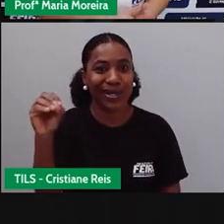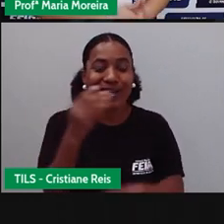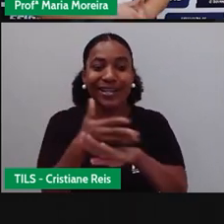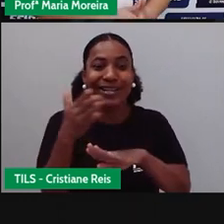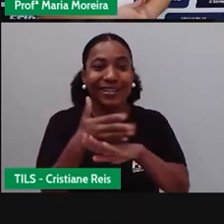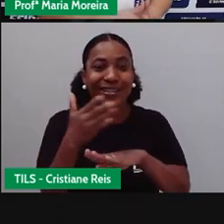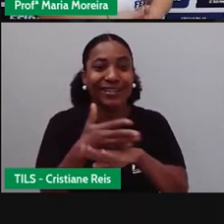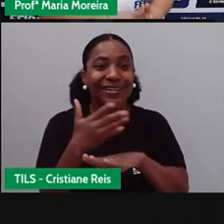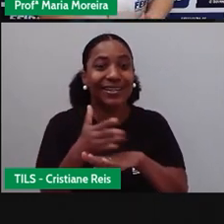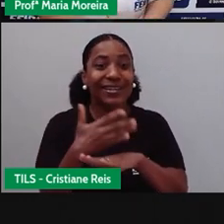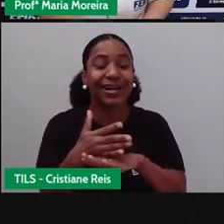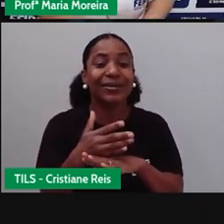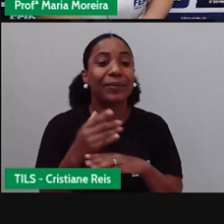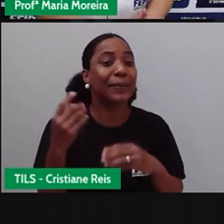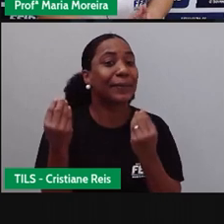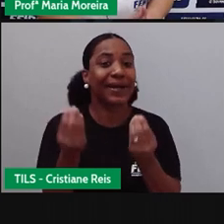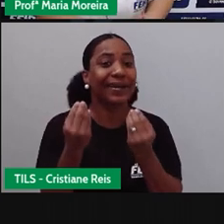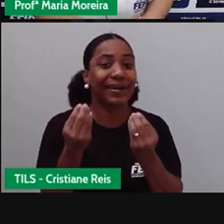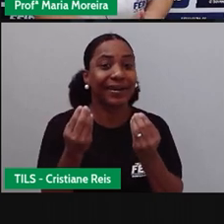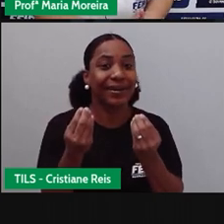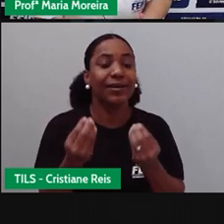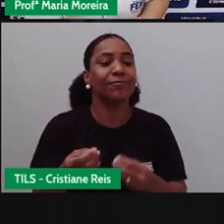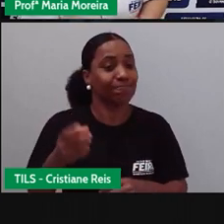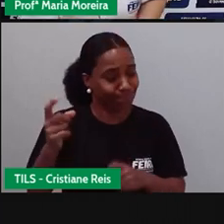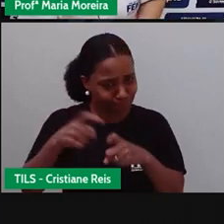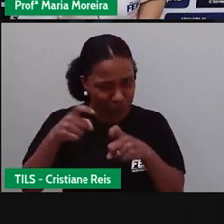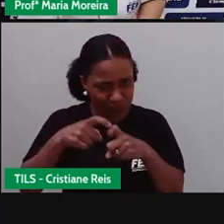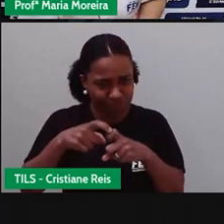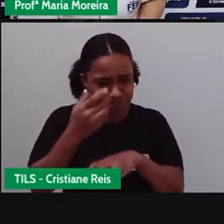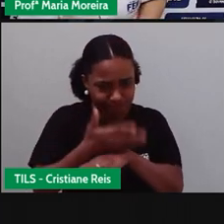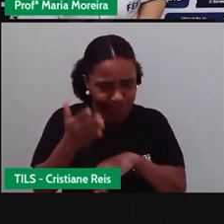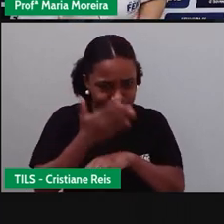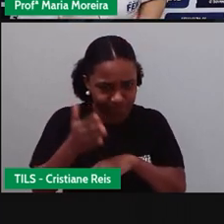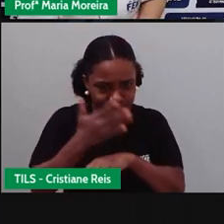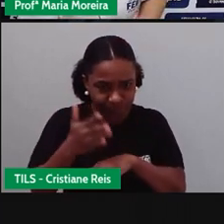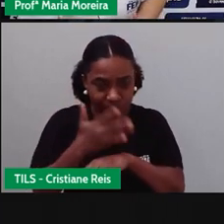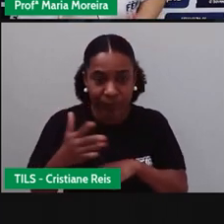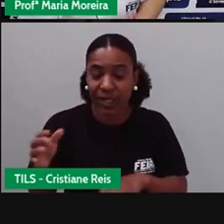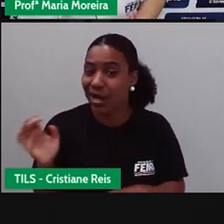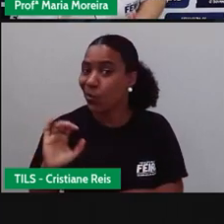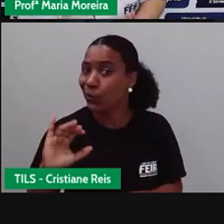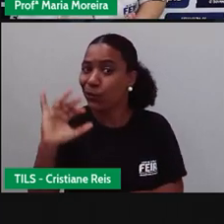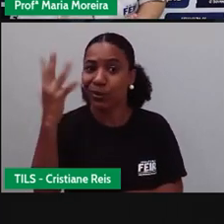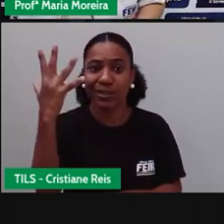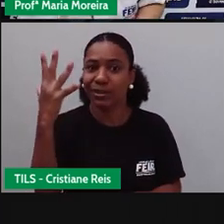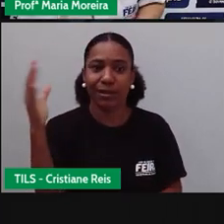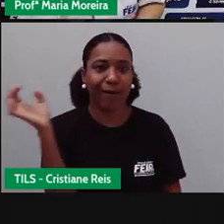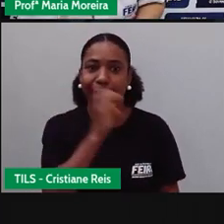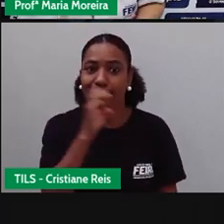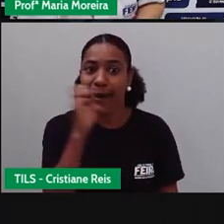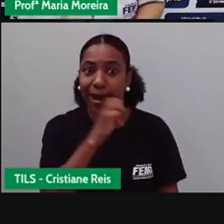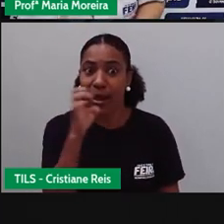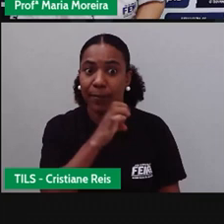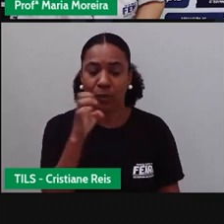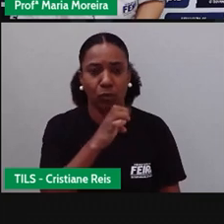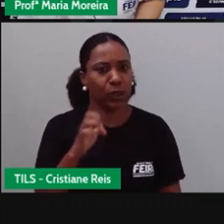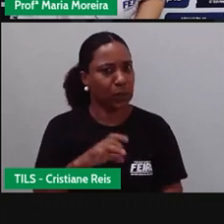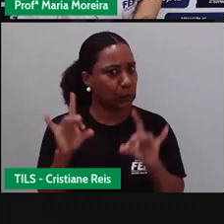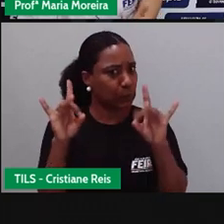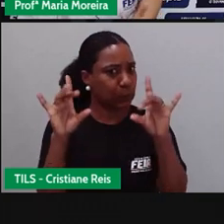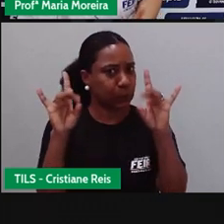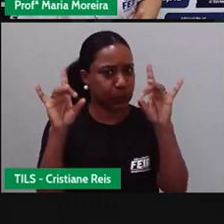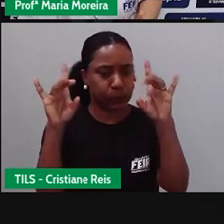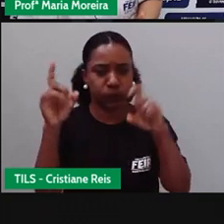exatamente para o quê? Para atender essas emergências médicas. Ele é especializado naquilo, né?